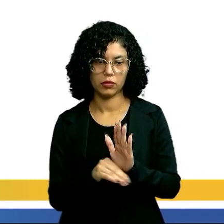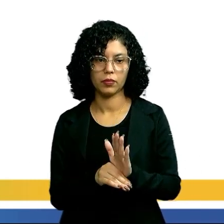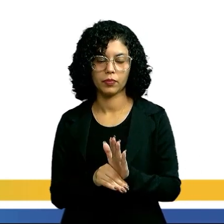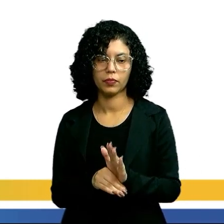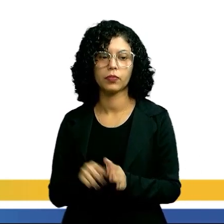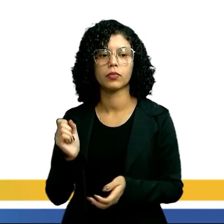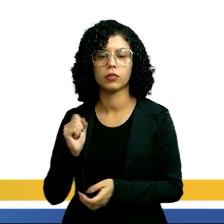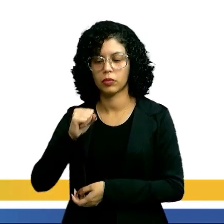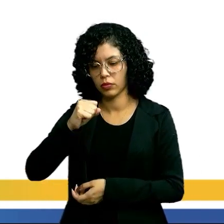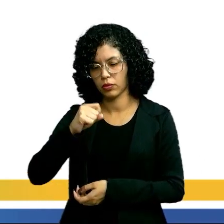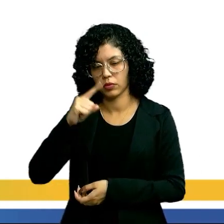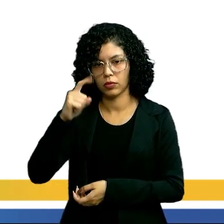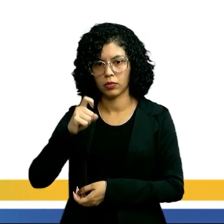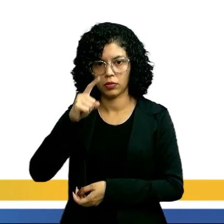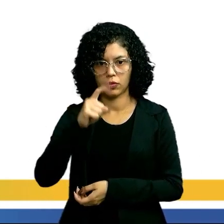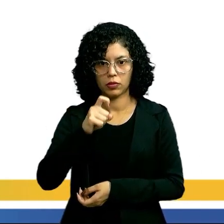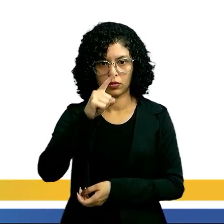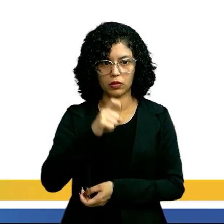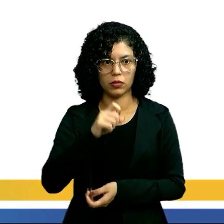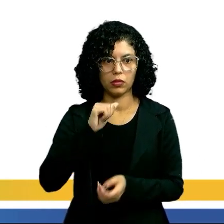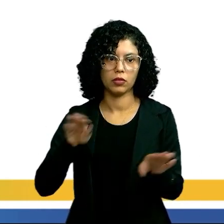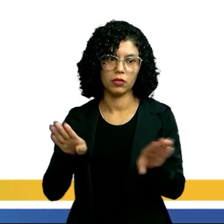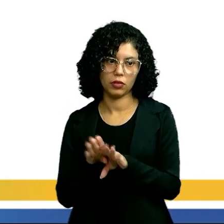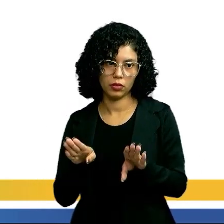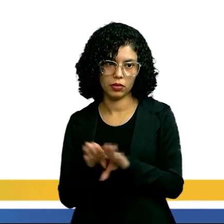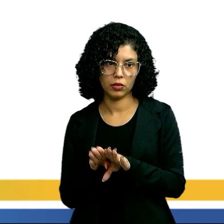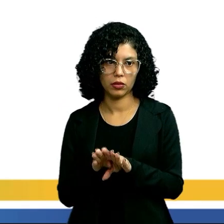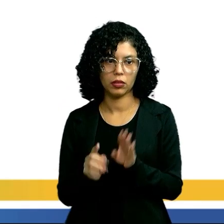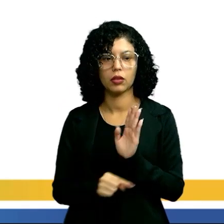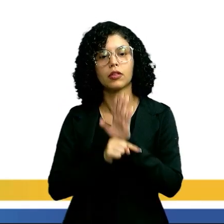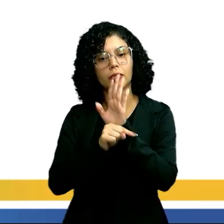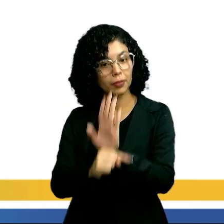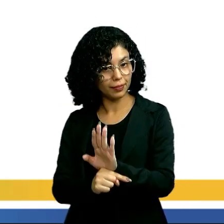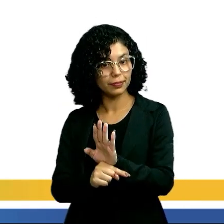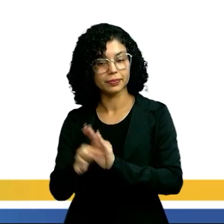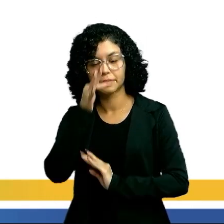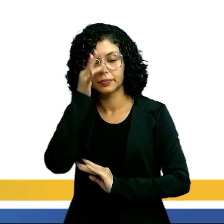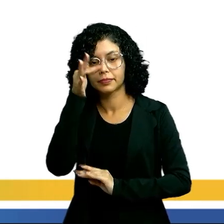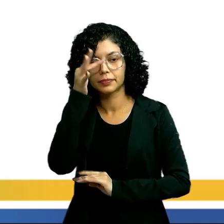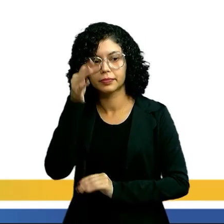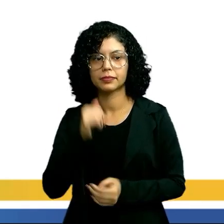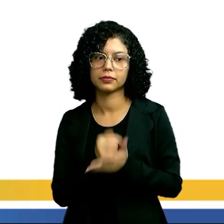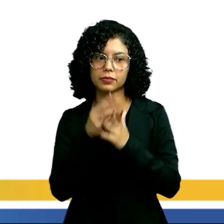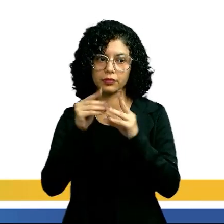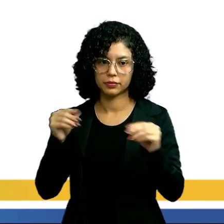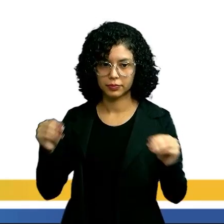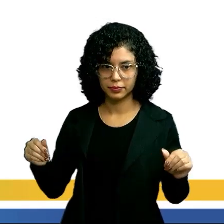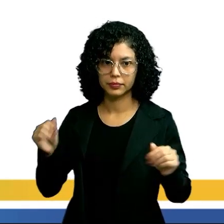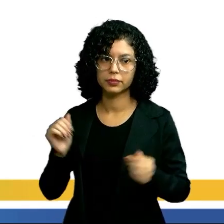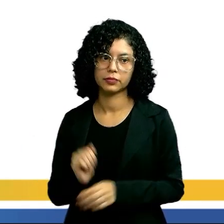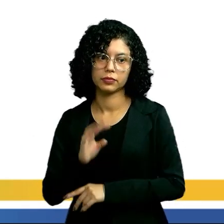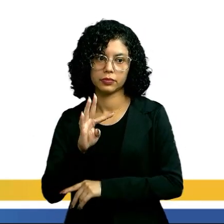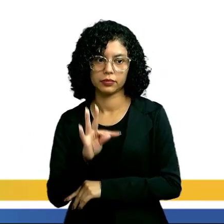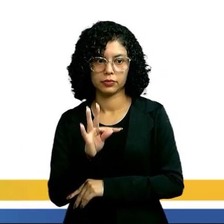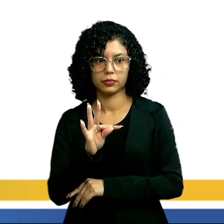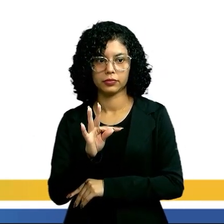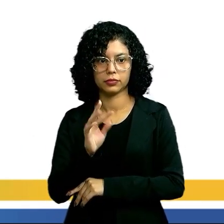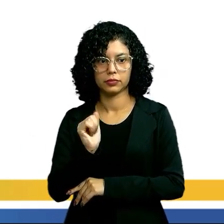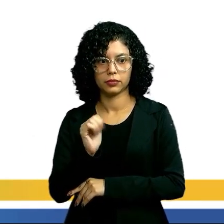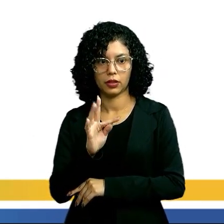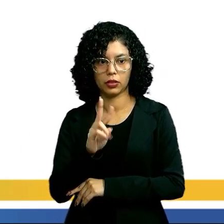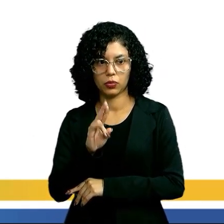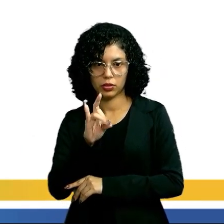camarão, a lagosta e o tatuzinho de jardim, que ele é um representante terrestre, tá? Lembra que eu falei que eles,